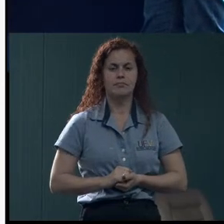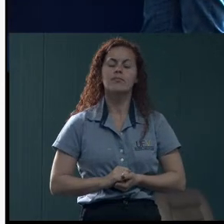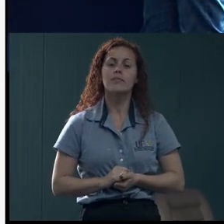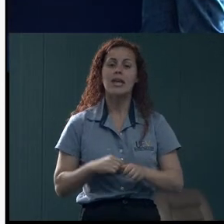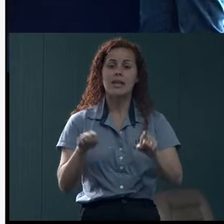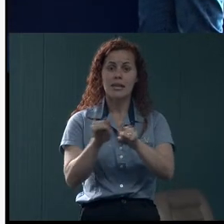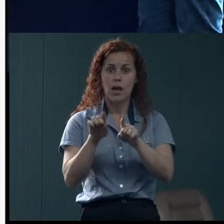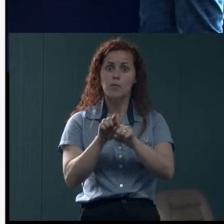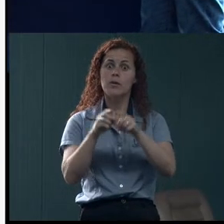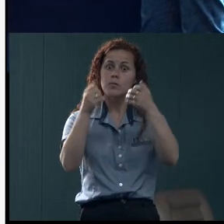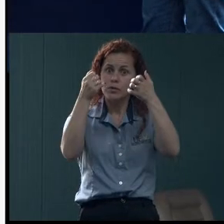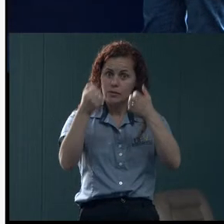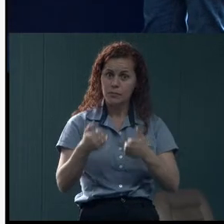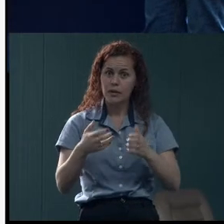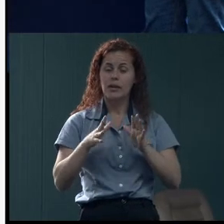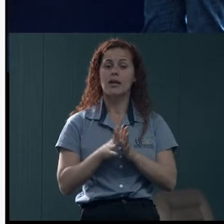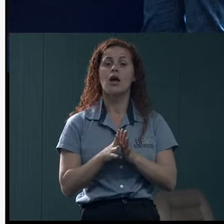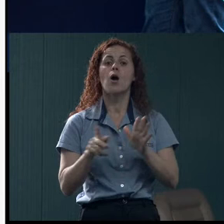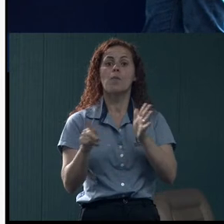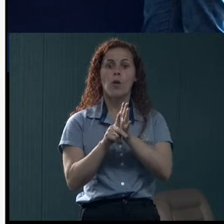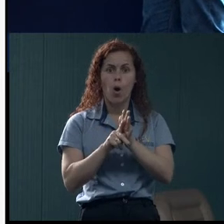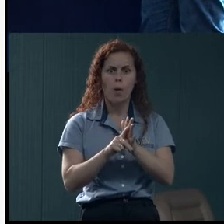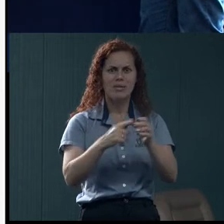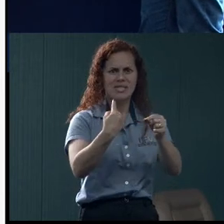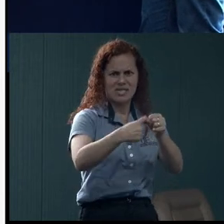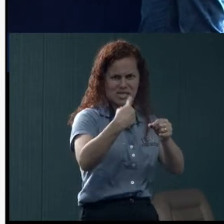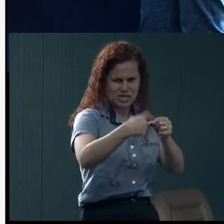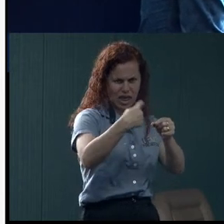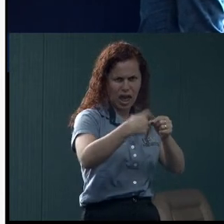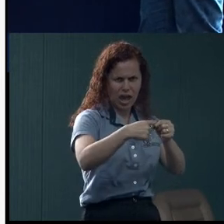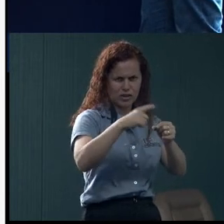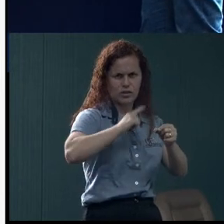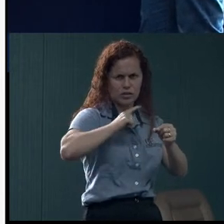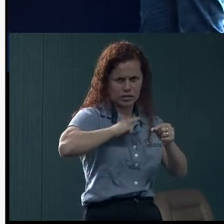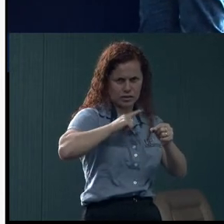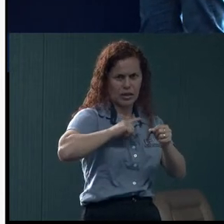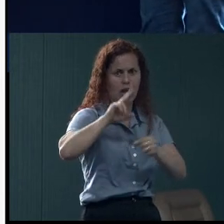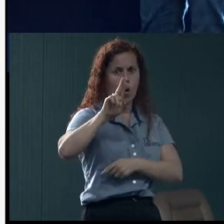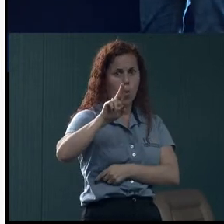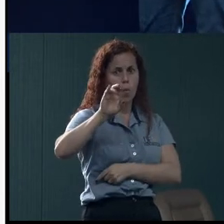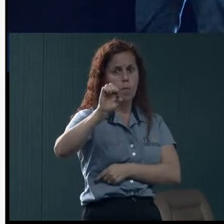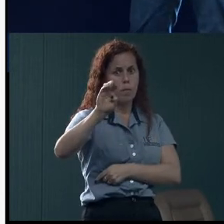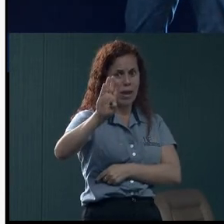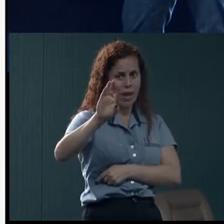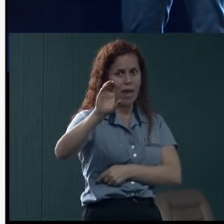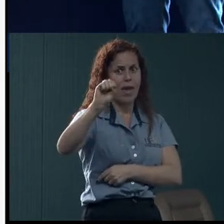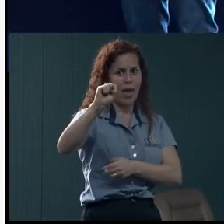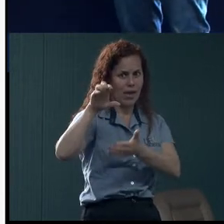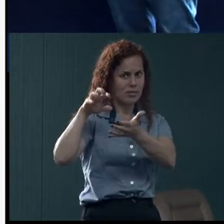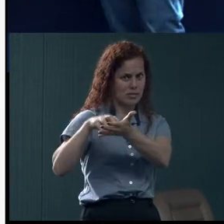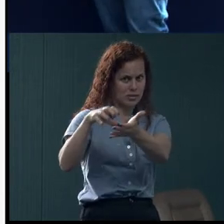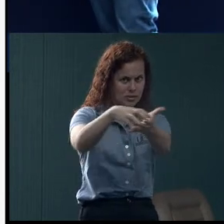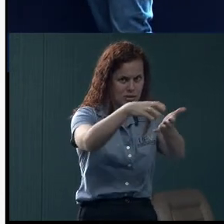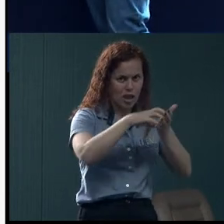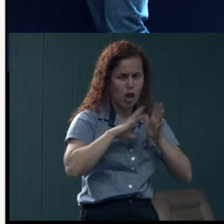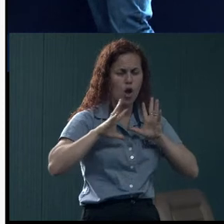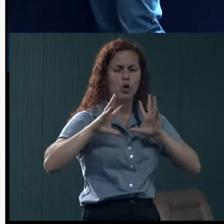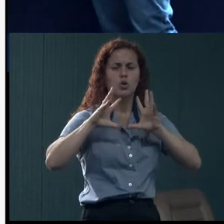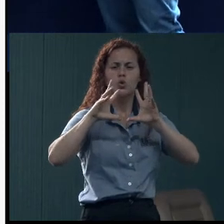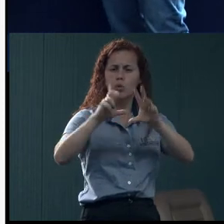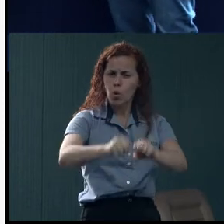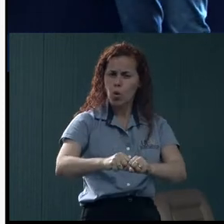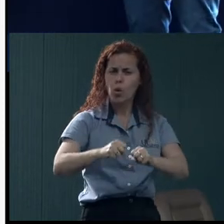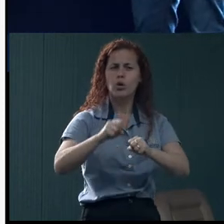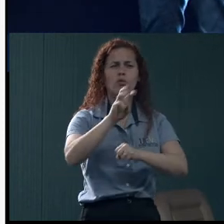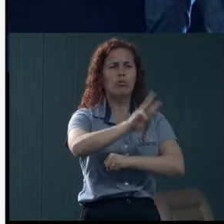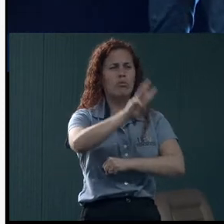E aí, é o que eu coloquei. A rede da cidade, eu já citei alguns exemplos do que a gente tem, que são as UBS, nós também vamos disponibilizar todas as UBS no site,